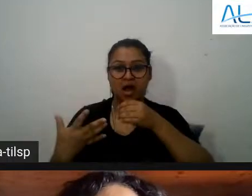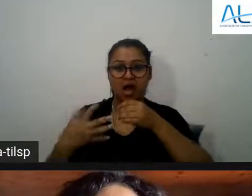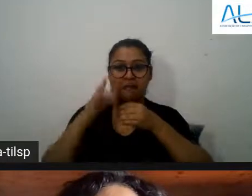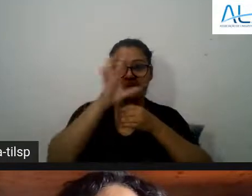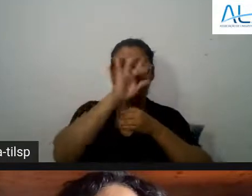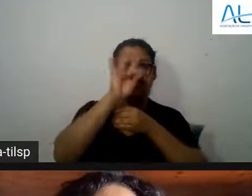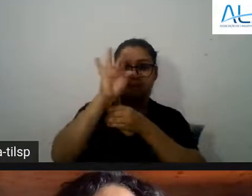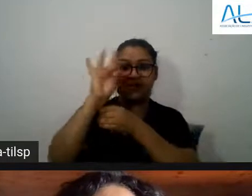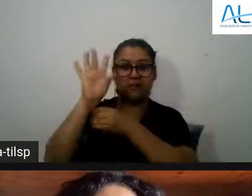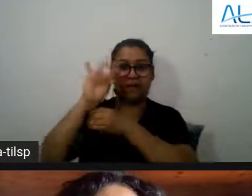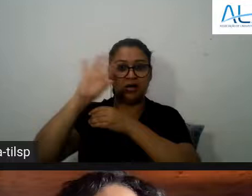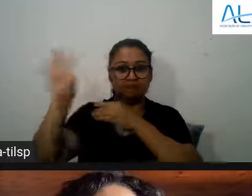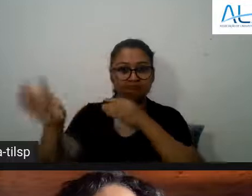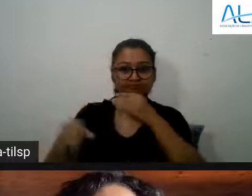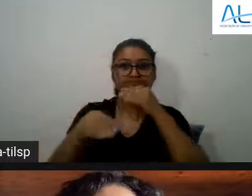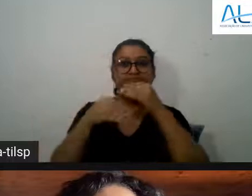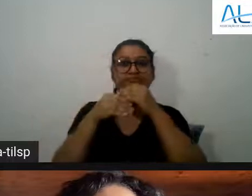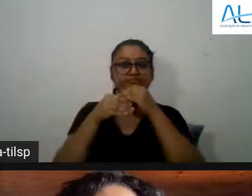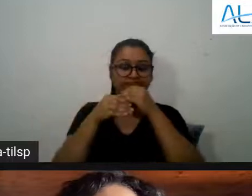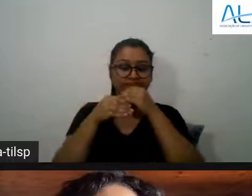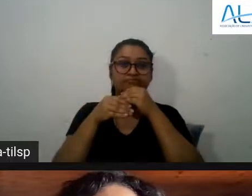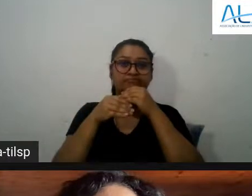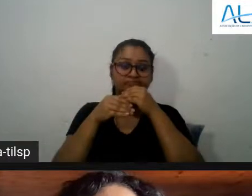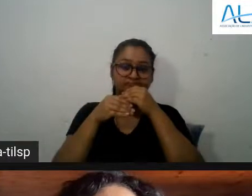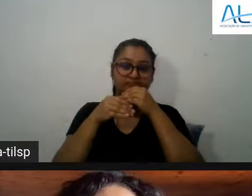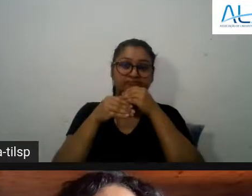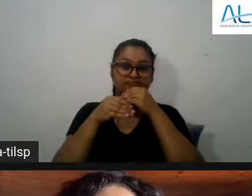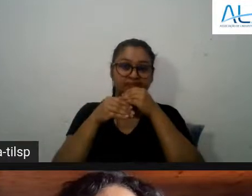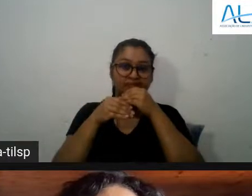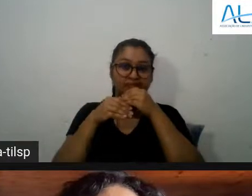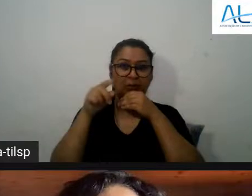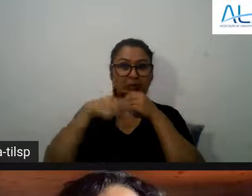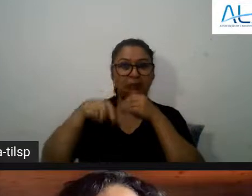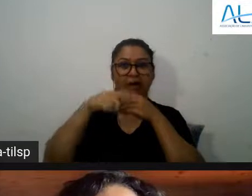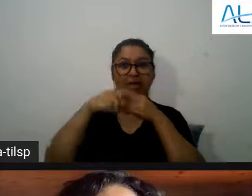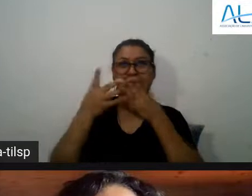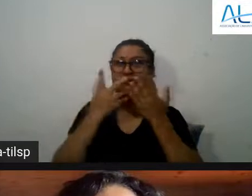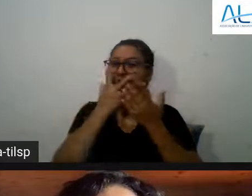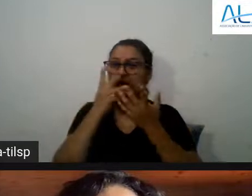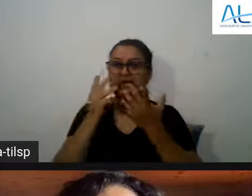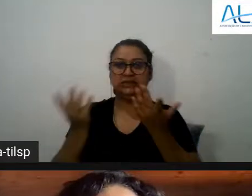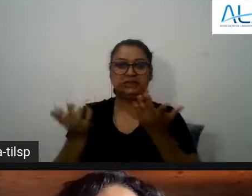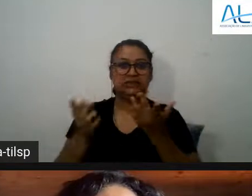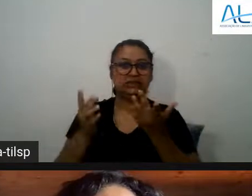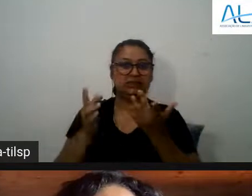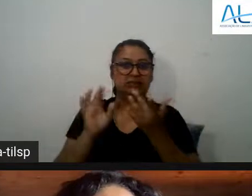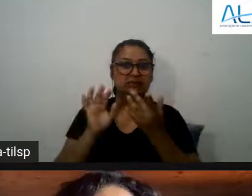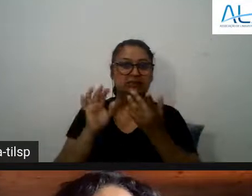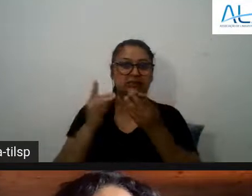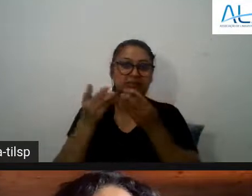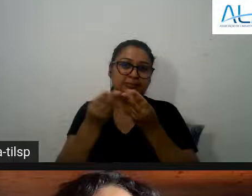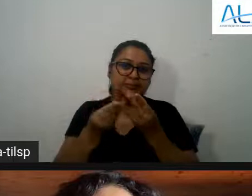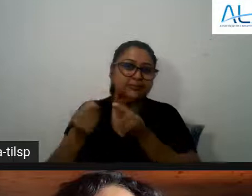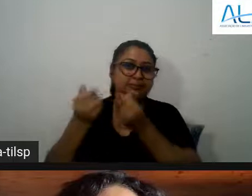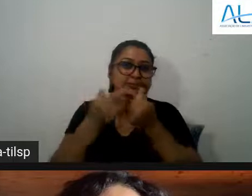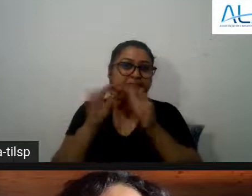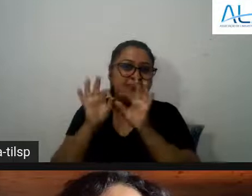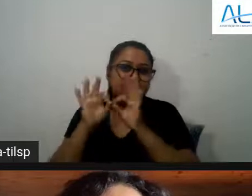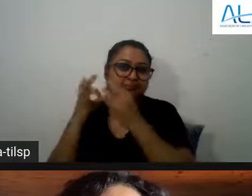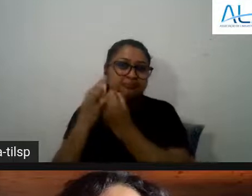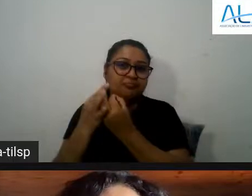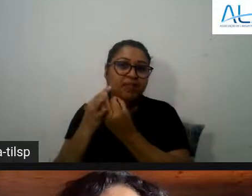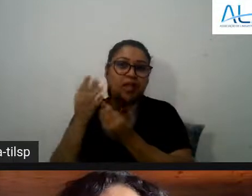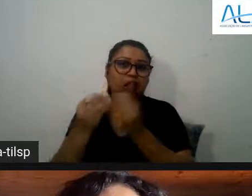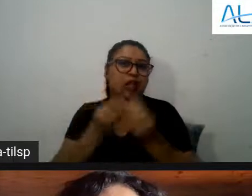para descer aqui para estabelecer o ar de família e aí desse ar de família conseguir então perceber o